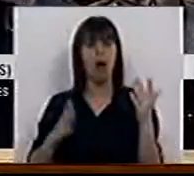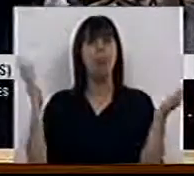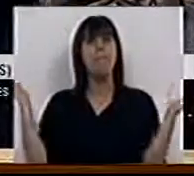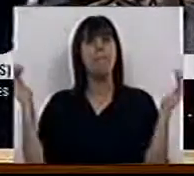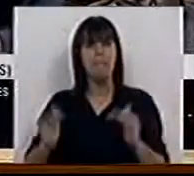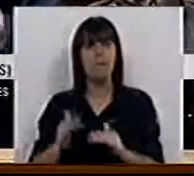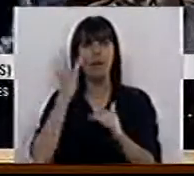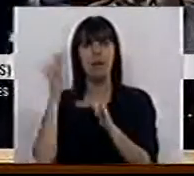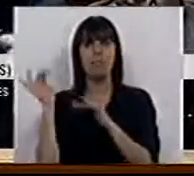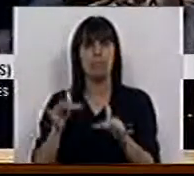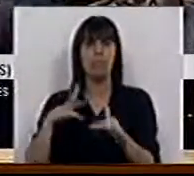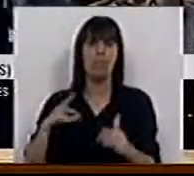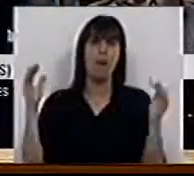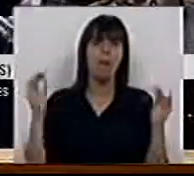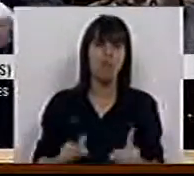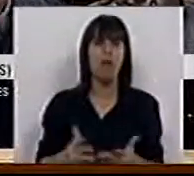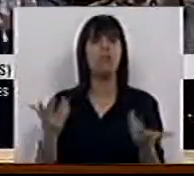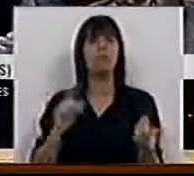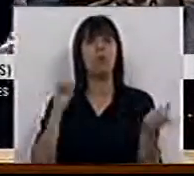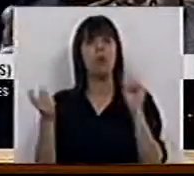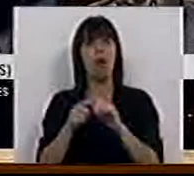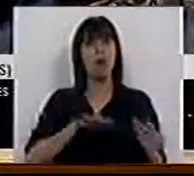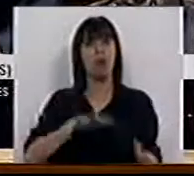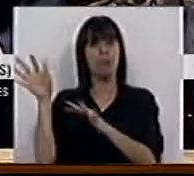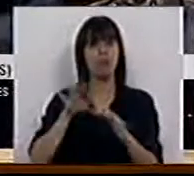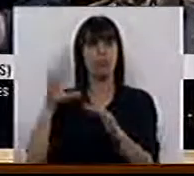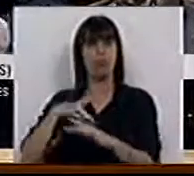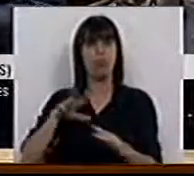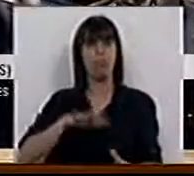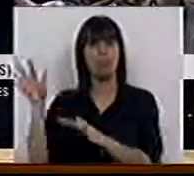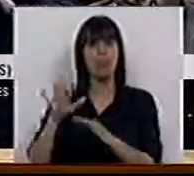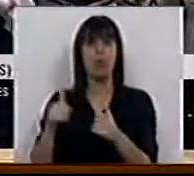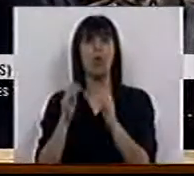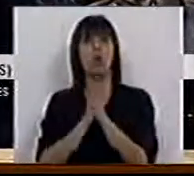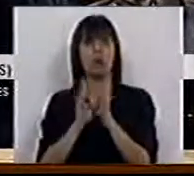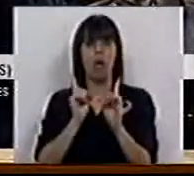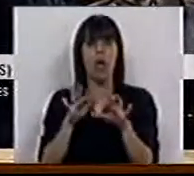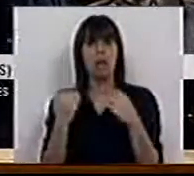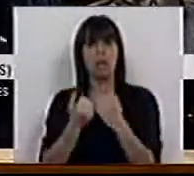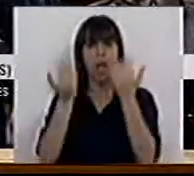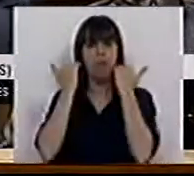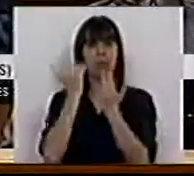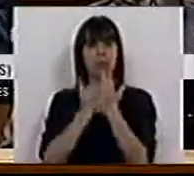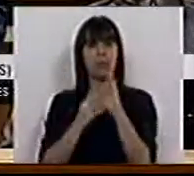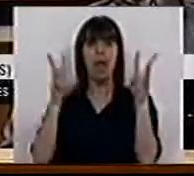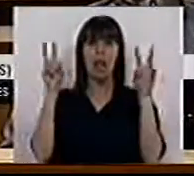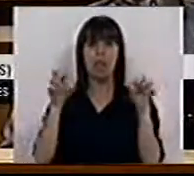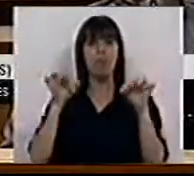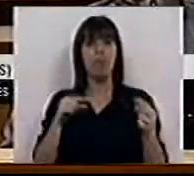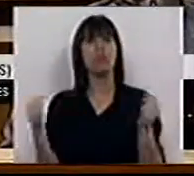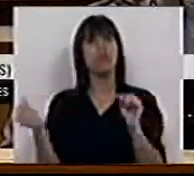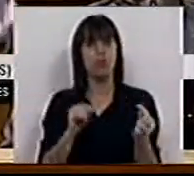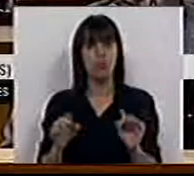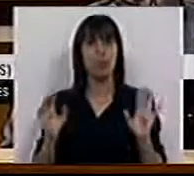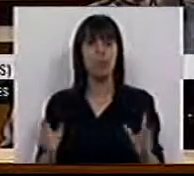diminuiu a imigração em Portugal, aumentou a e-emigração portuguesa, tudo isso são indicadores sociais para a temática que hoje aqui